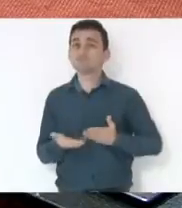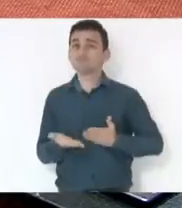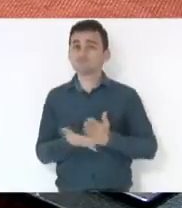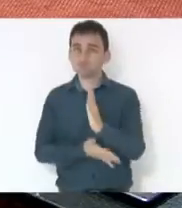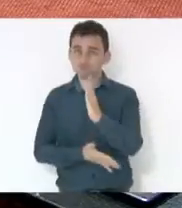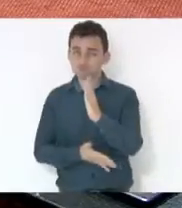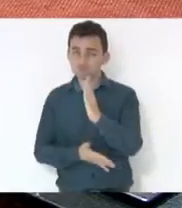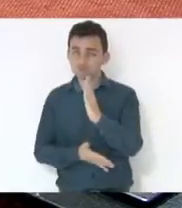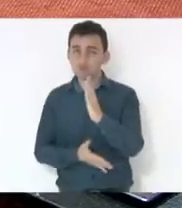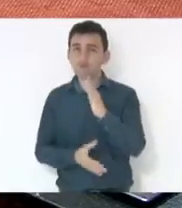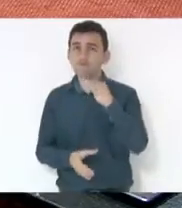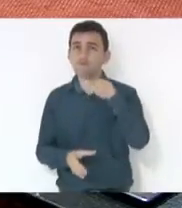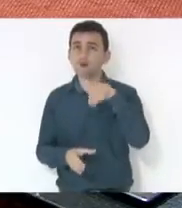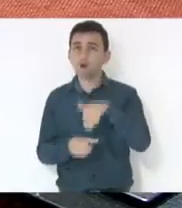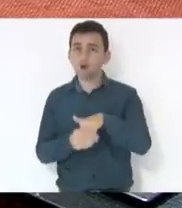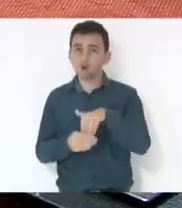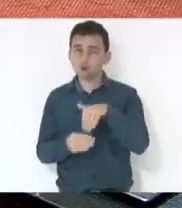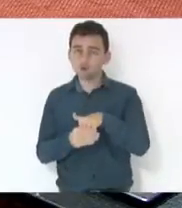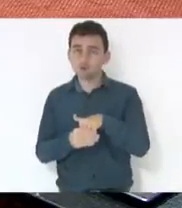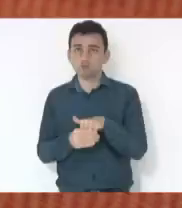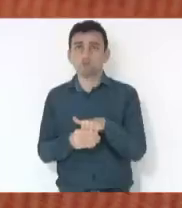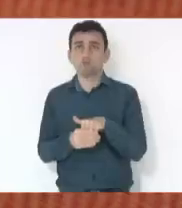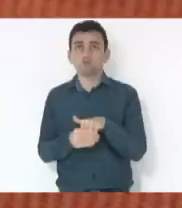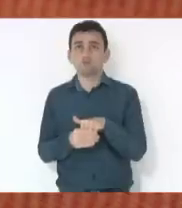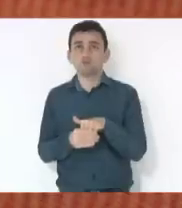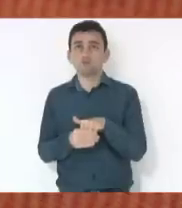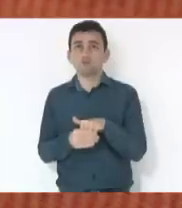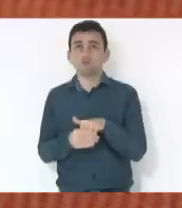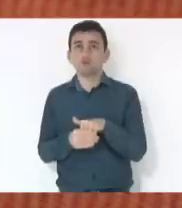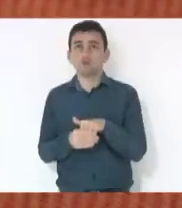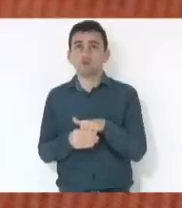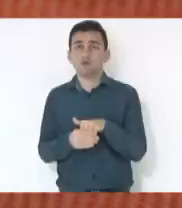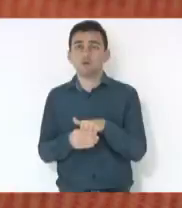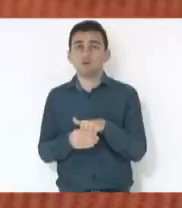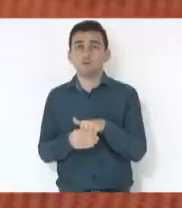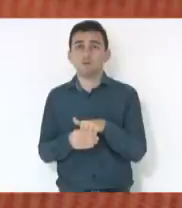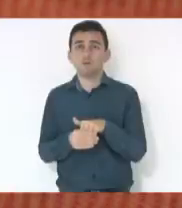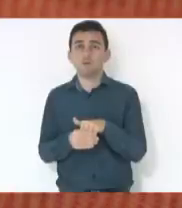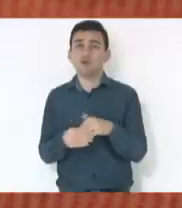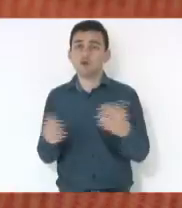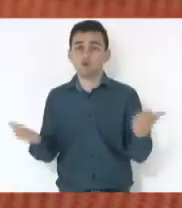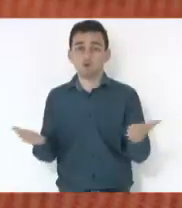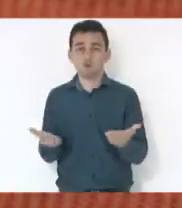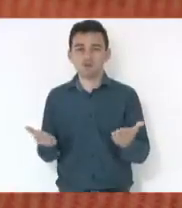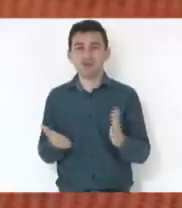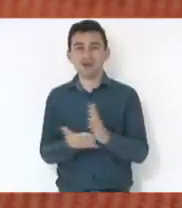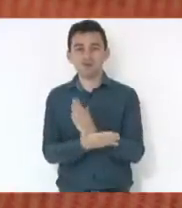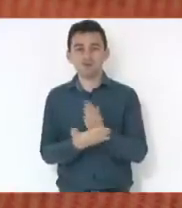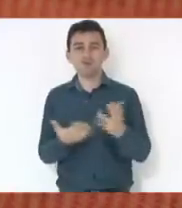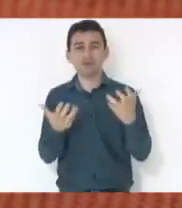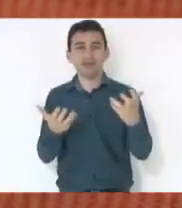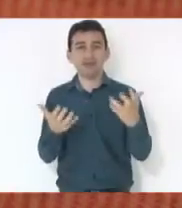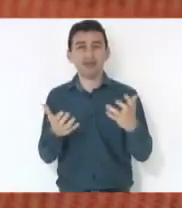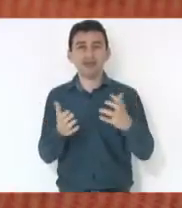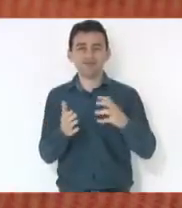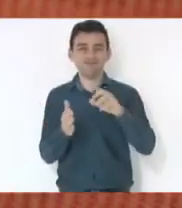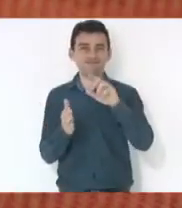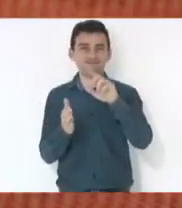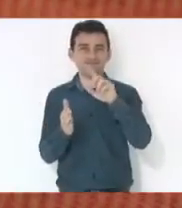voto contra de alguns que hoje defendem a derrubada do veto.